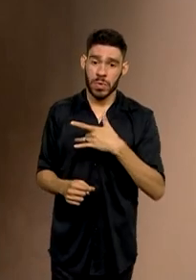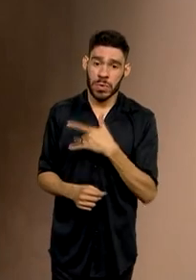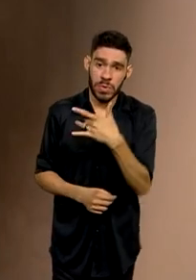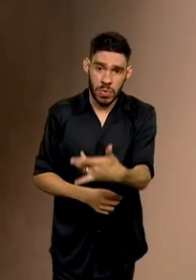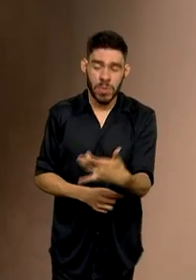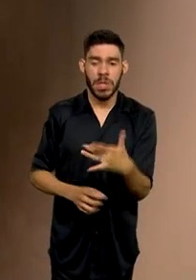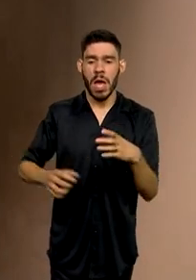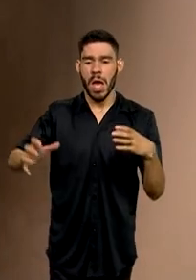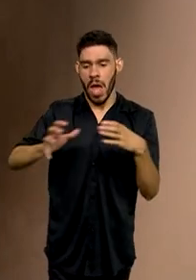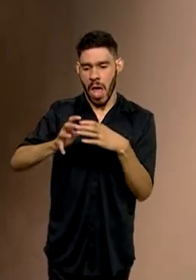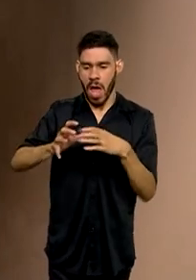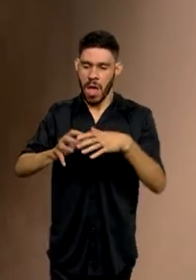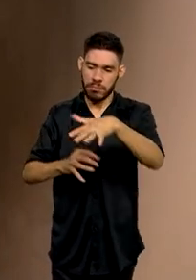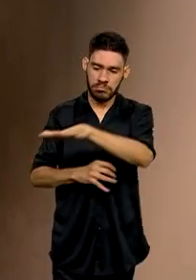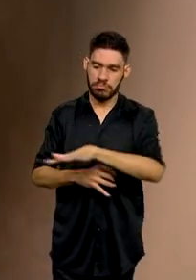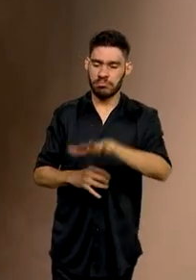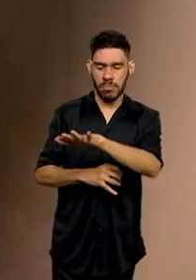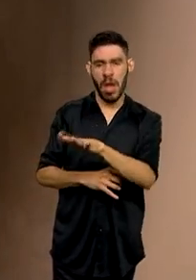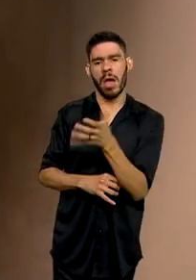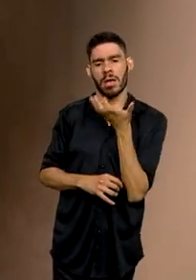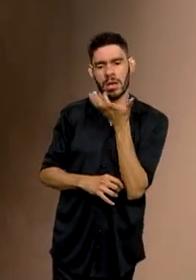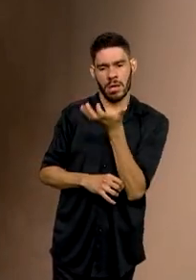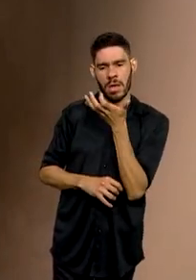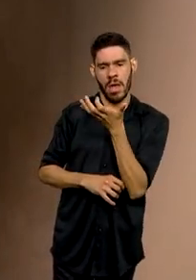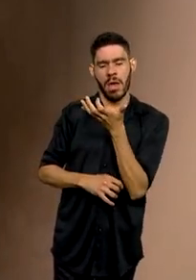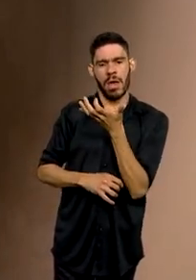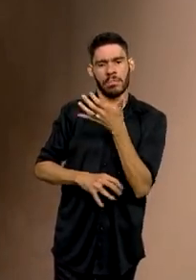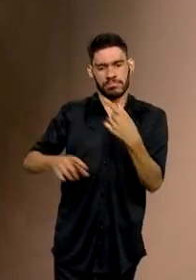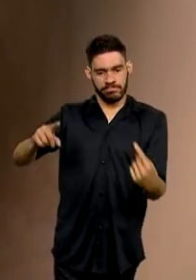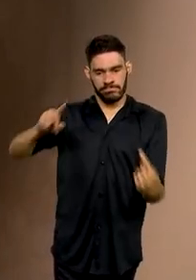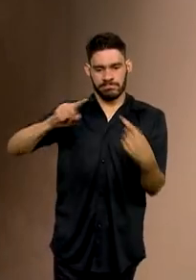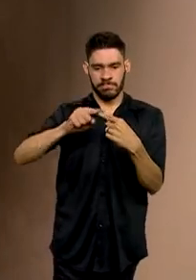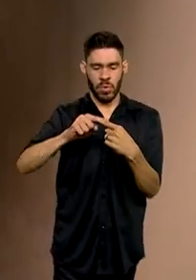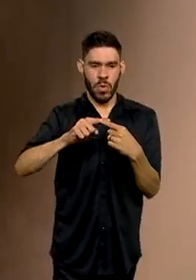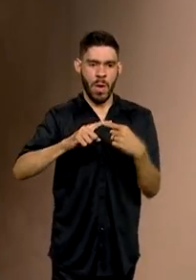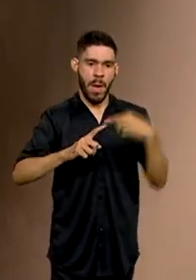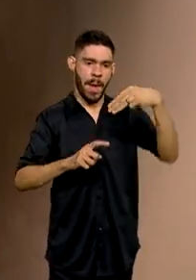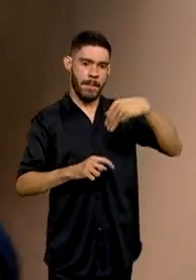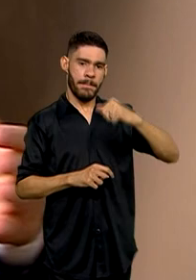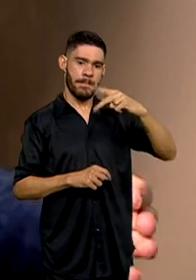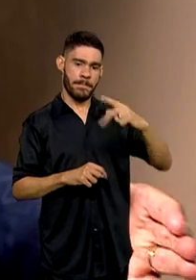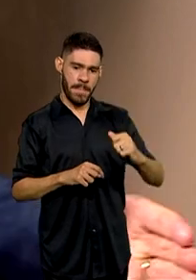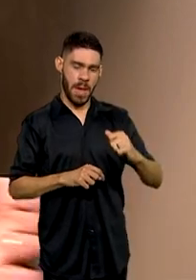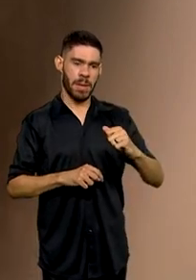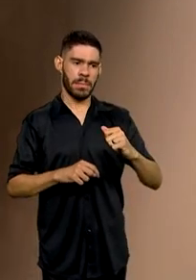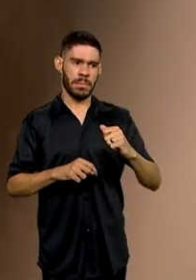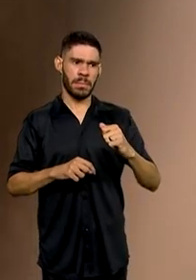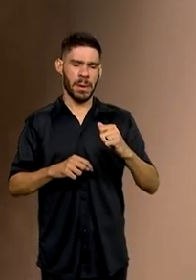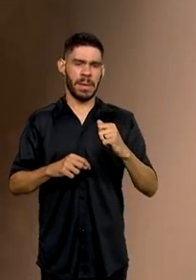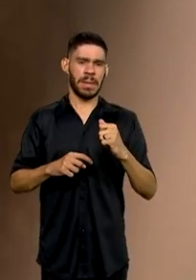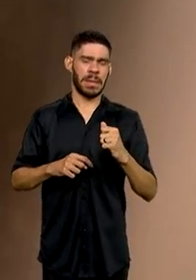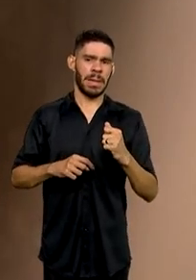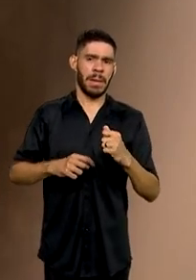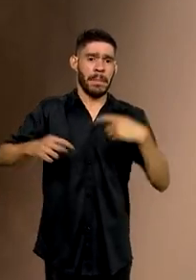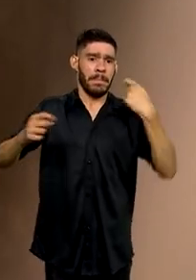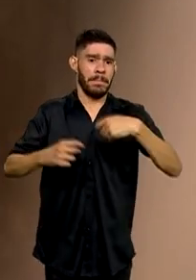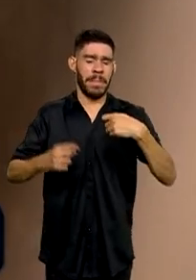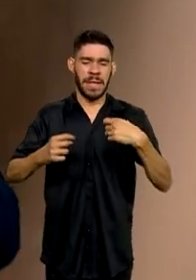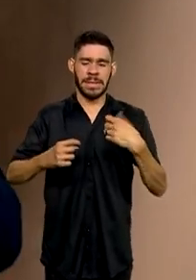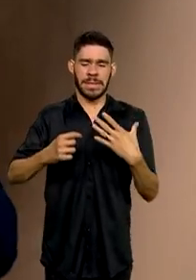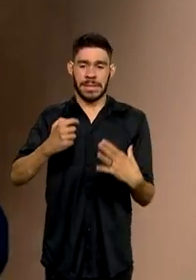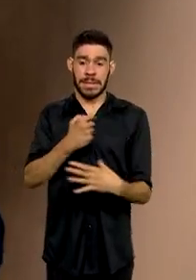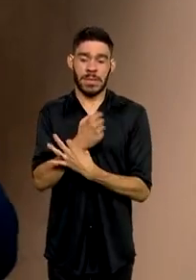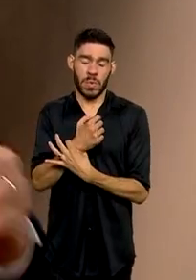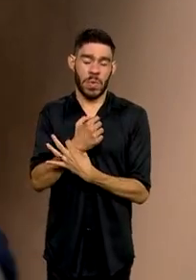É ali numa comunidade que a gente quer que seja casado com o mapa da insegurança alimentar e nutricional. Por